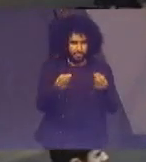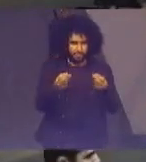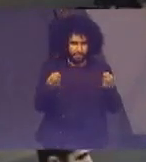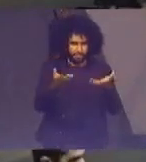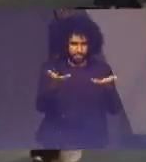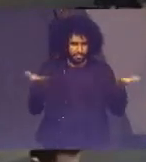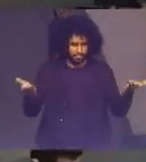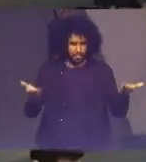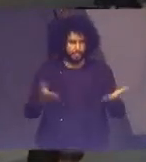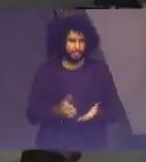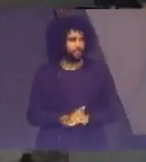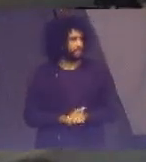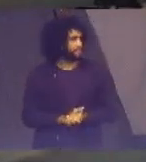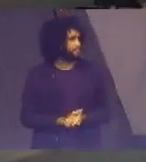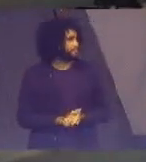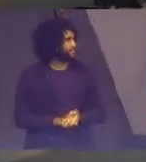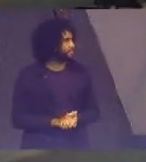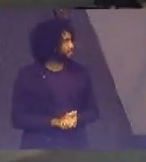seminário.